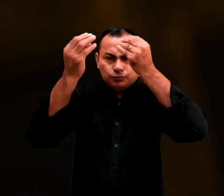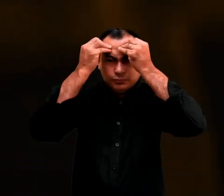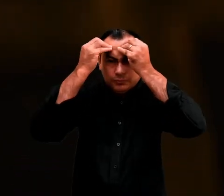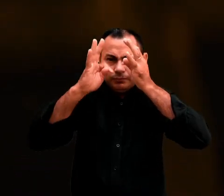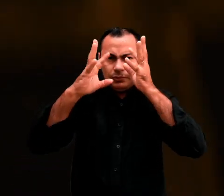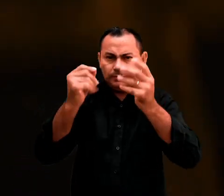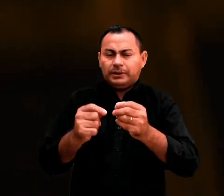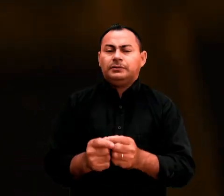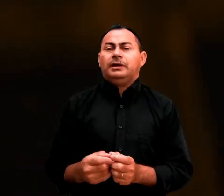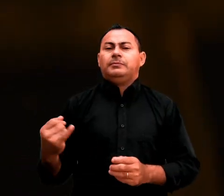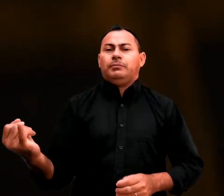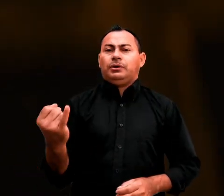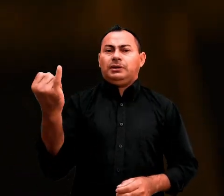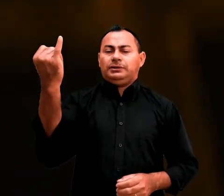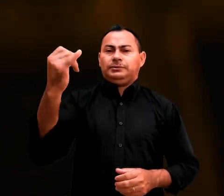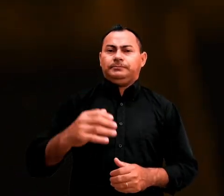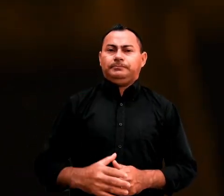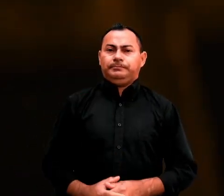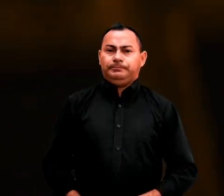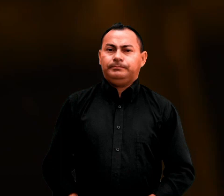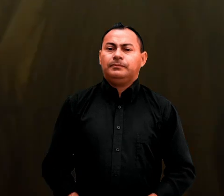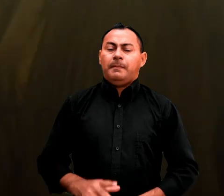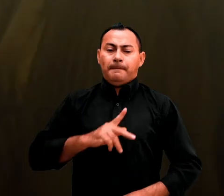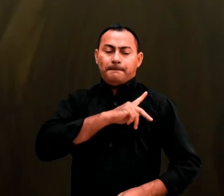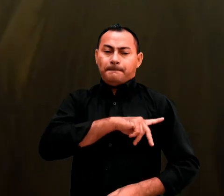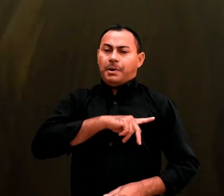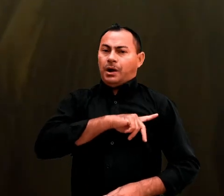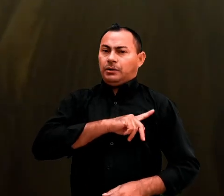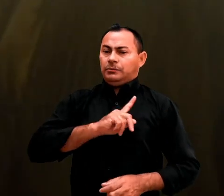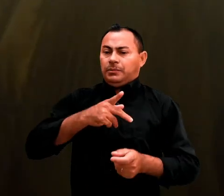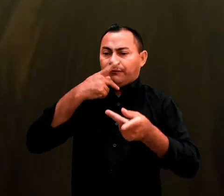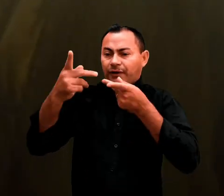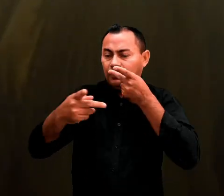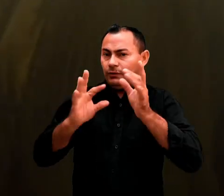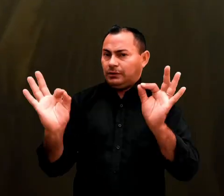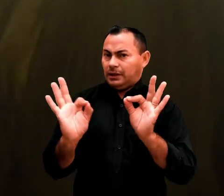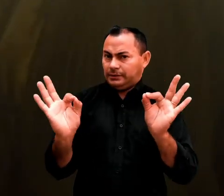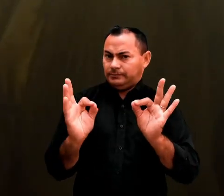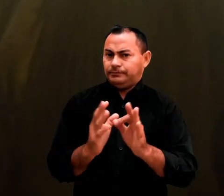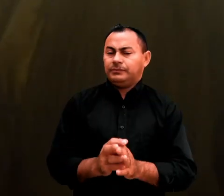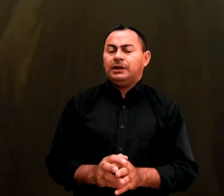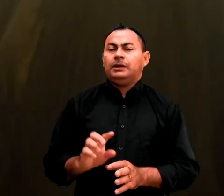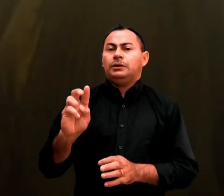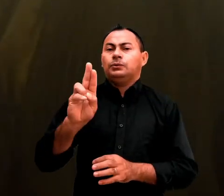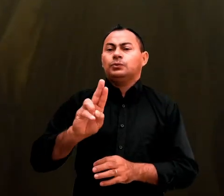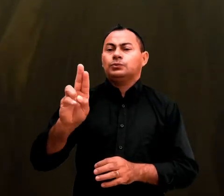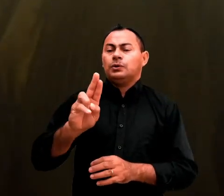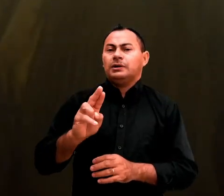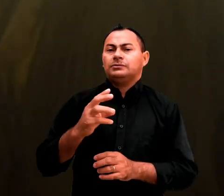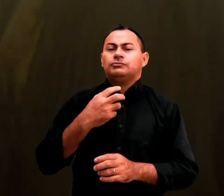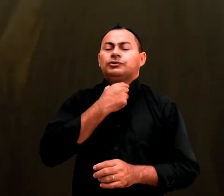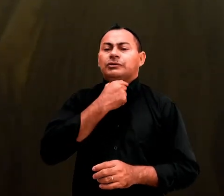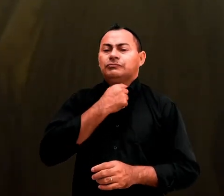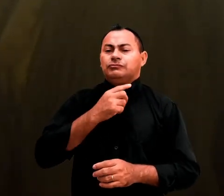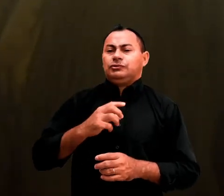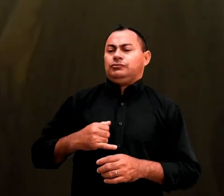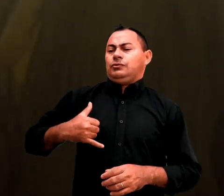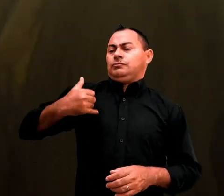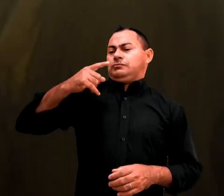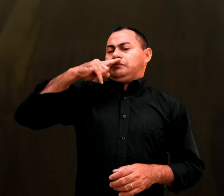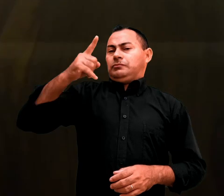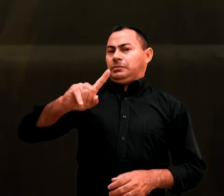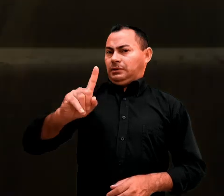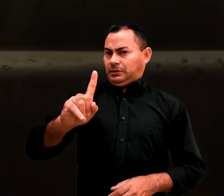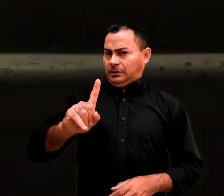tudo muito bem, e é isso que importa. Paulo não falou nada disso, não. Ele não usou esse tom prepotente.